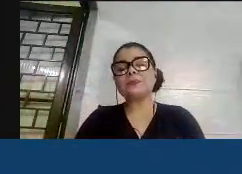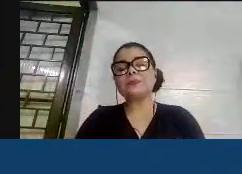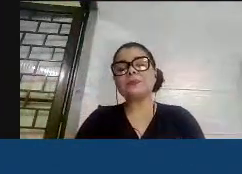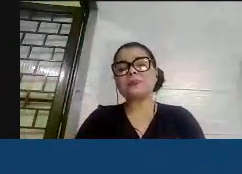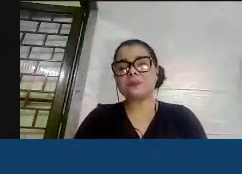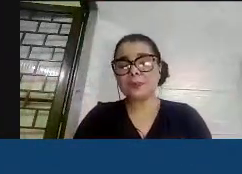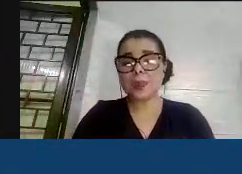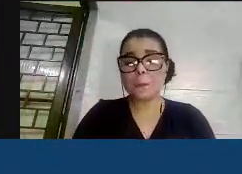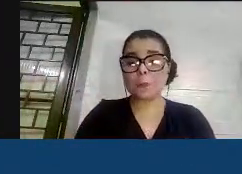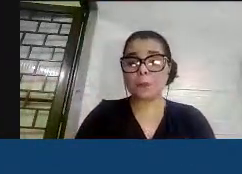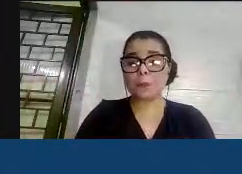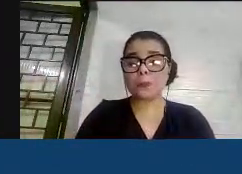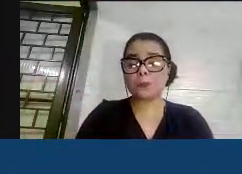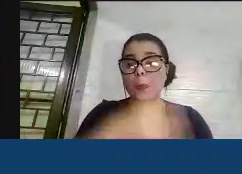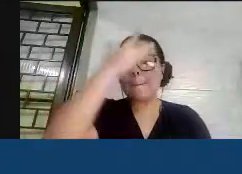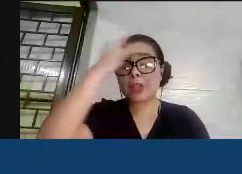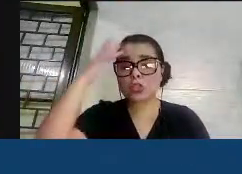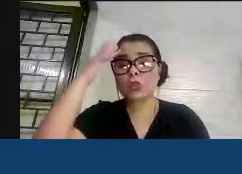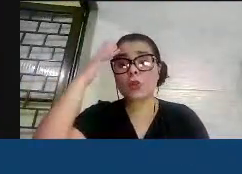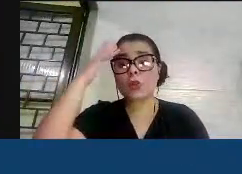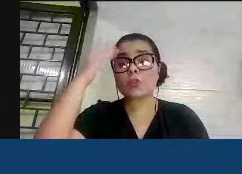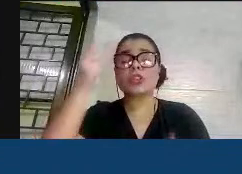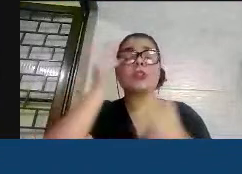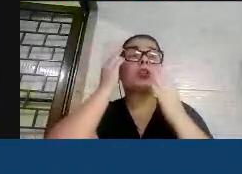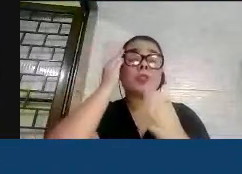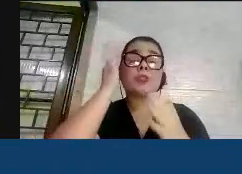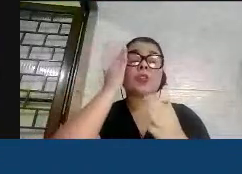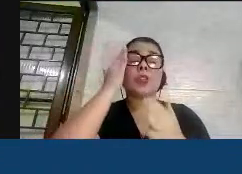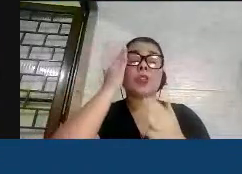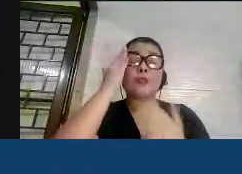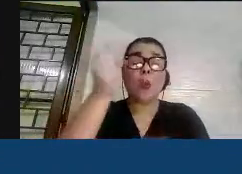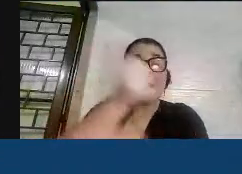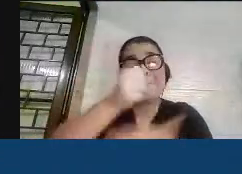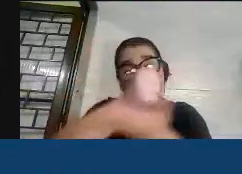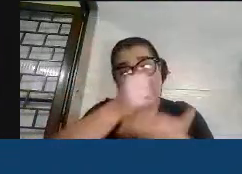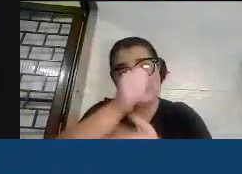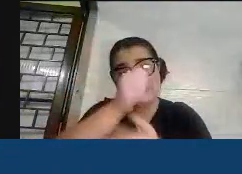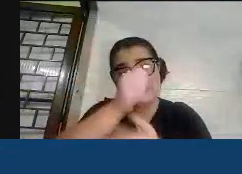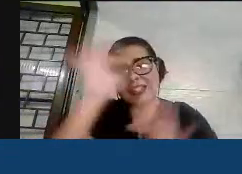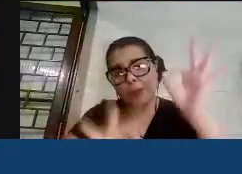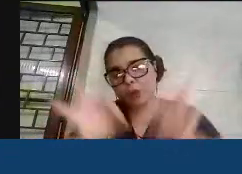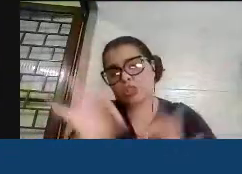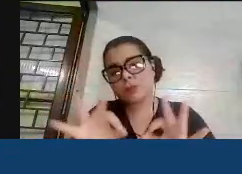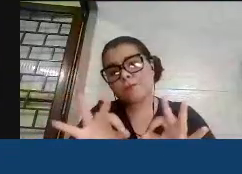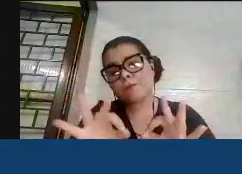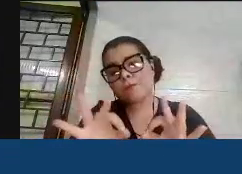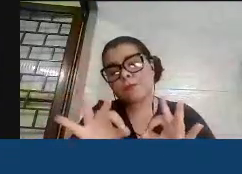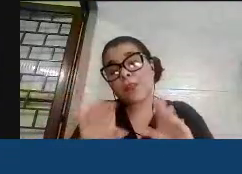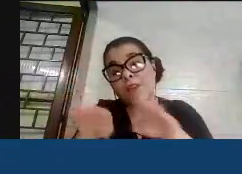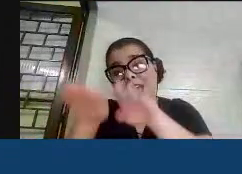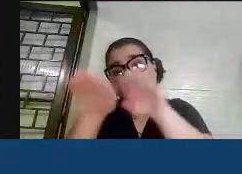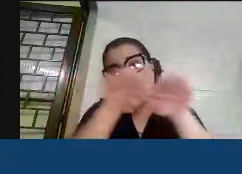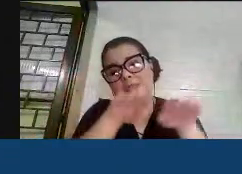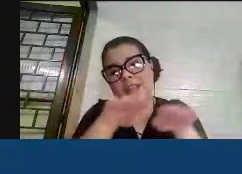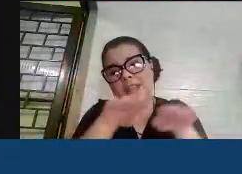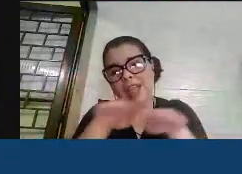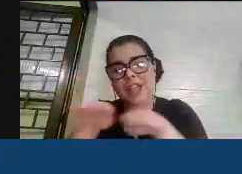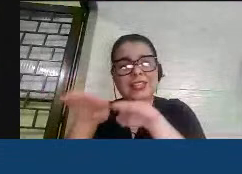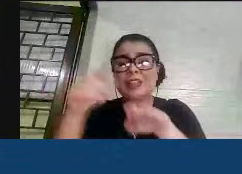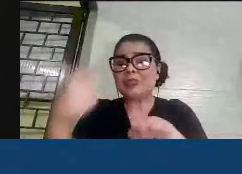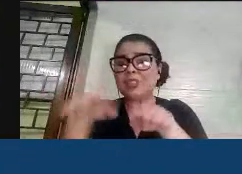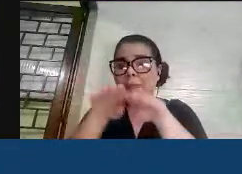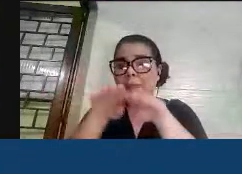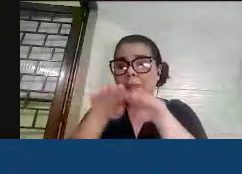foi o grande alicerce desse projeto, da igualdade. Não tinha desigualdade. Lá a gente não...